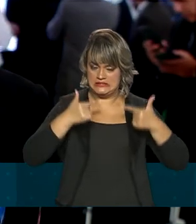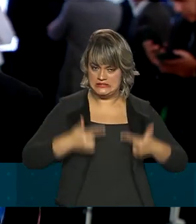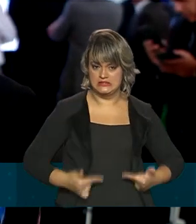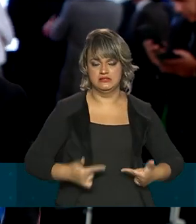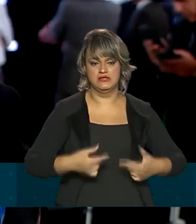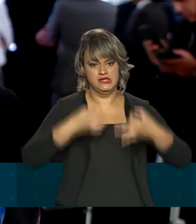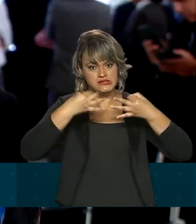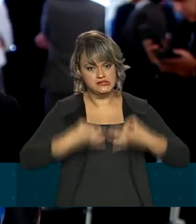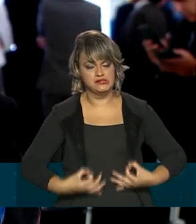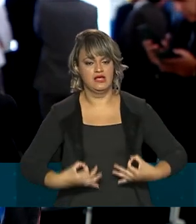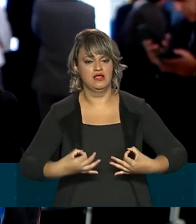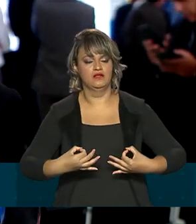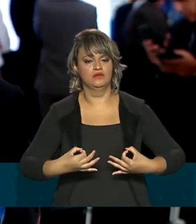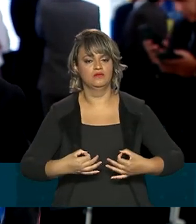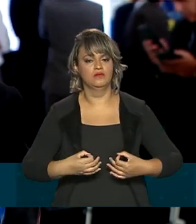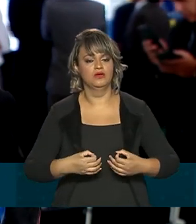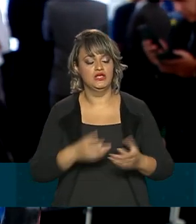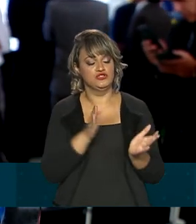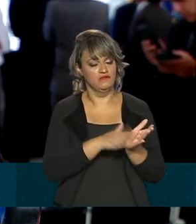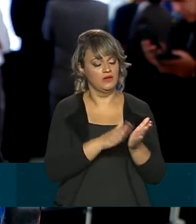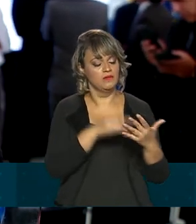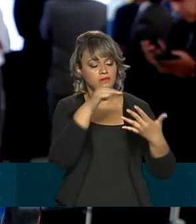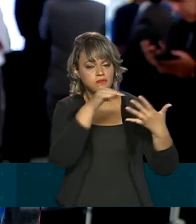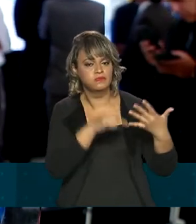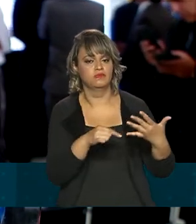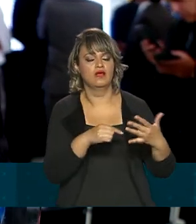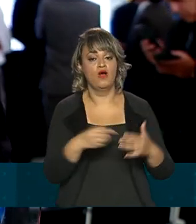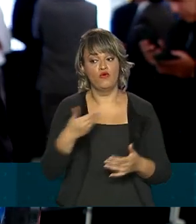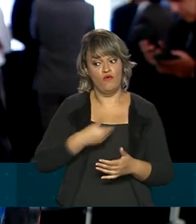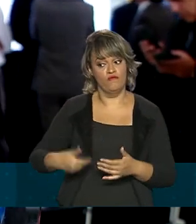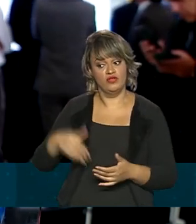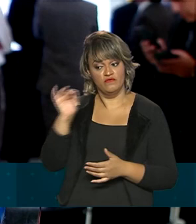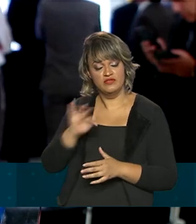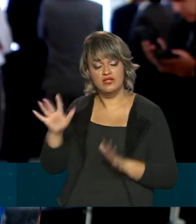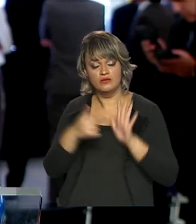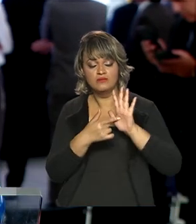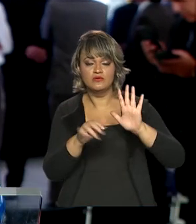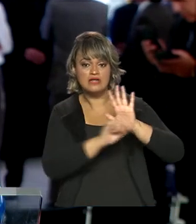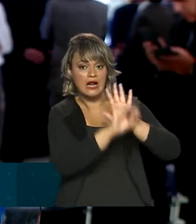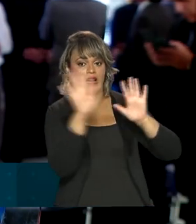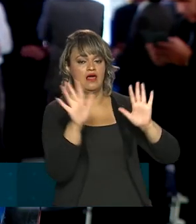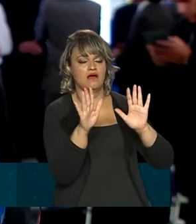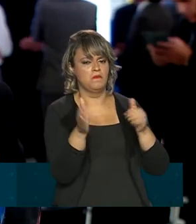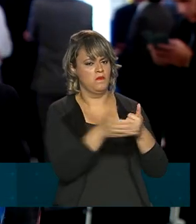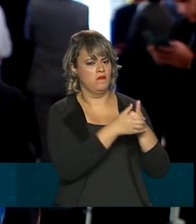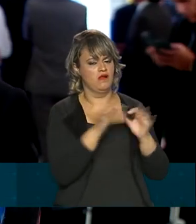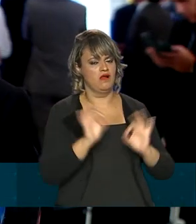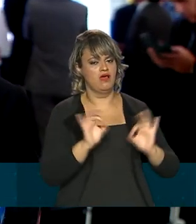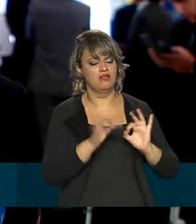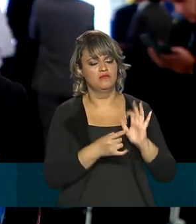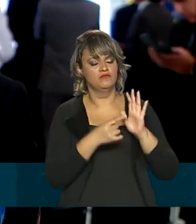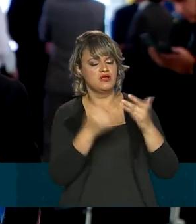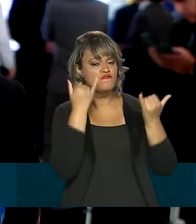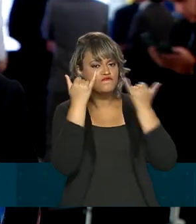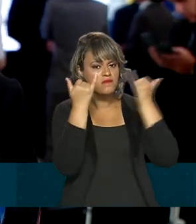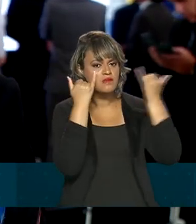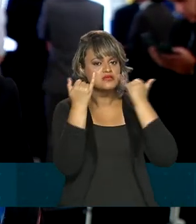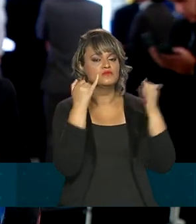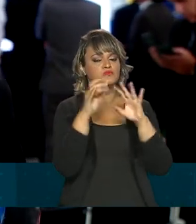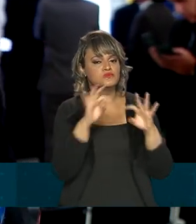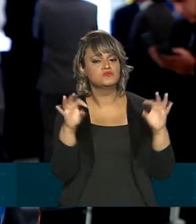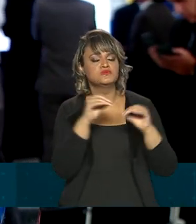e é isso que nós vamos cobrar. Cabe ao governo federal dar transparência total a essa agenda, colocar as informações